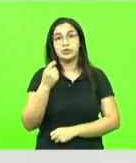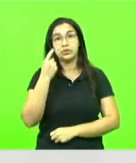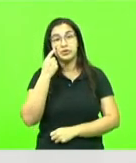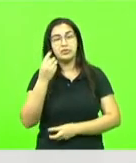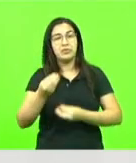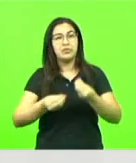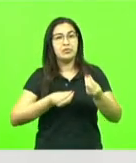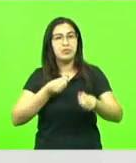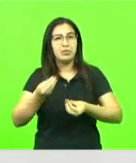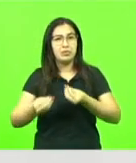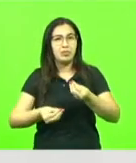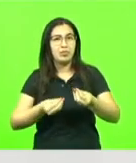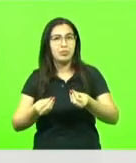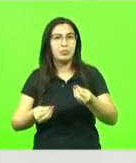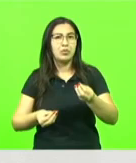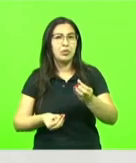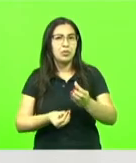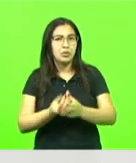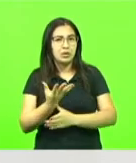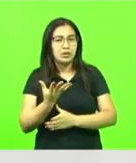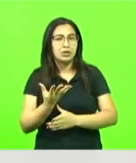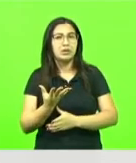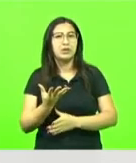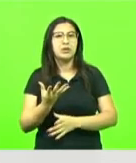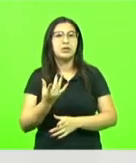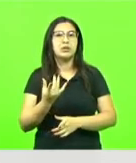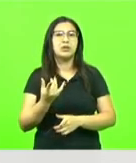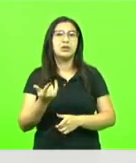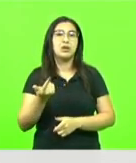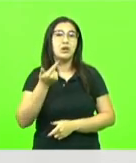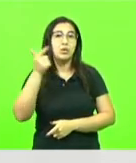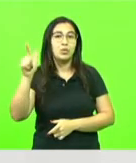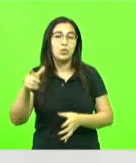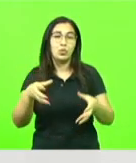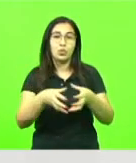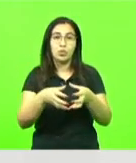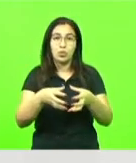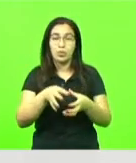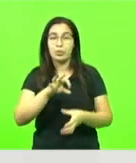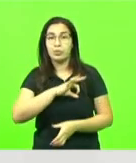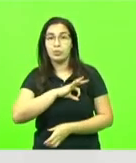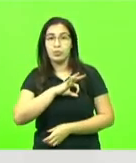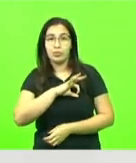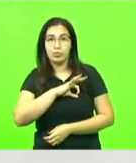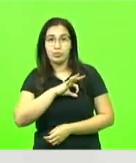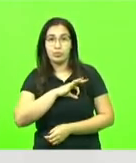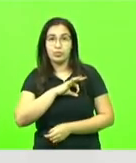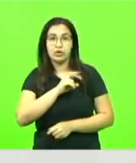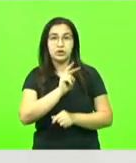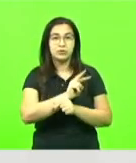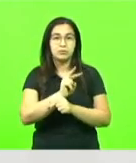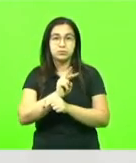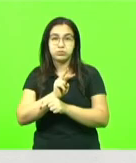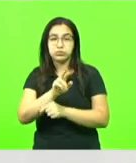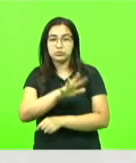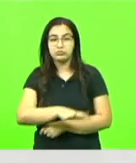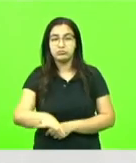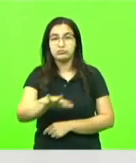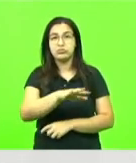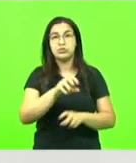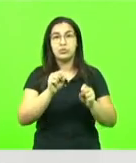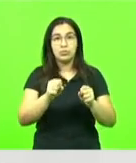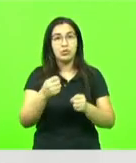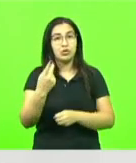se crie novamente a possibilidade de ter uma guarnição ali específica naquela região, para que vocês possam ter seu